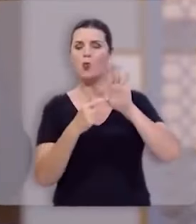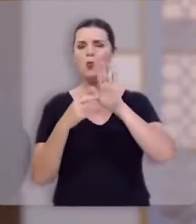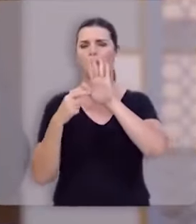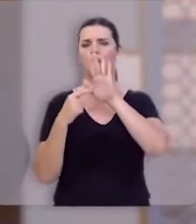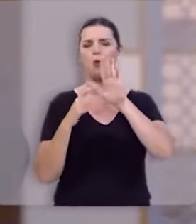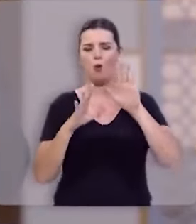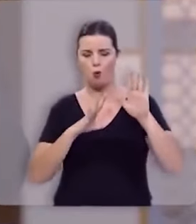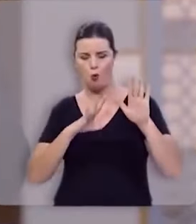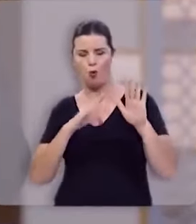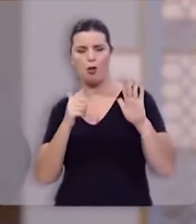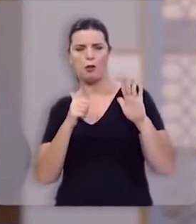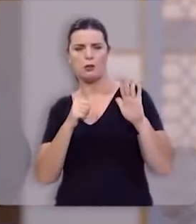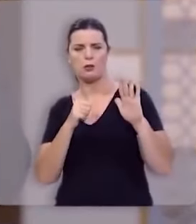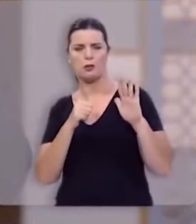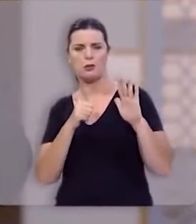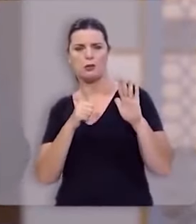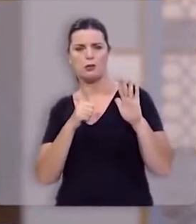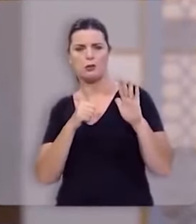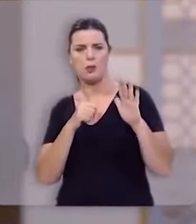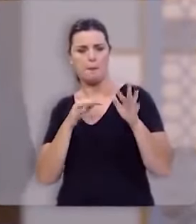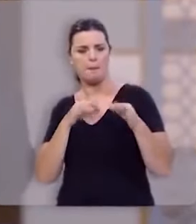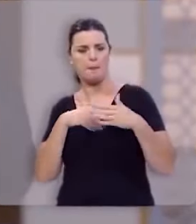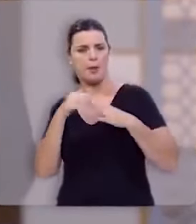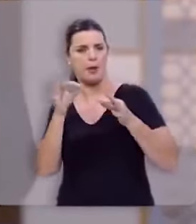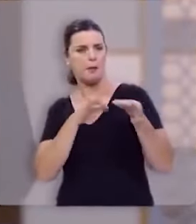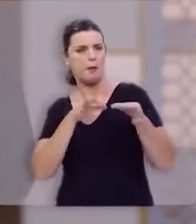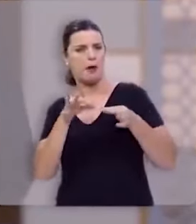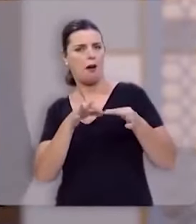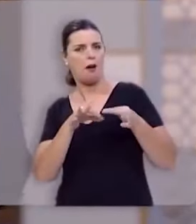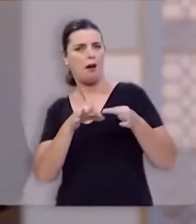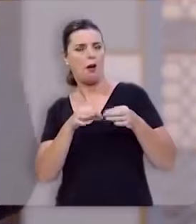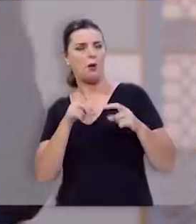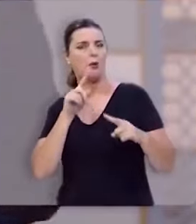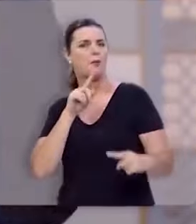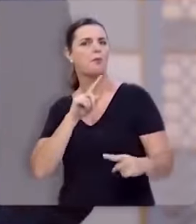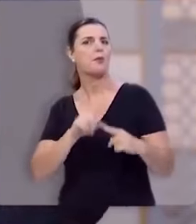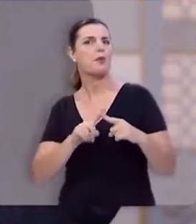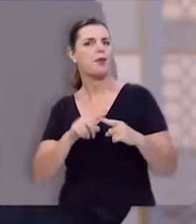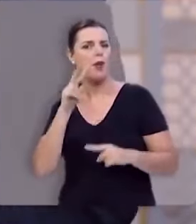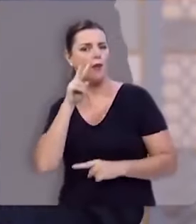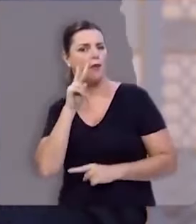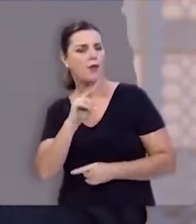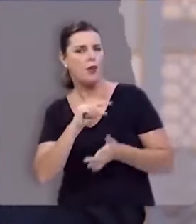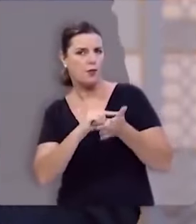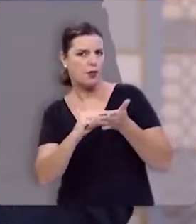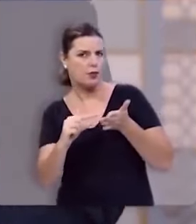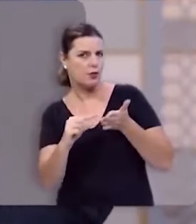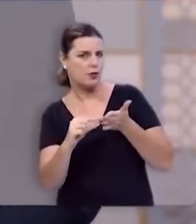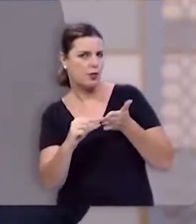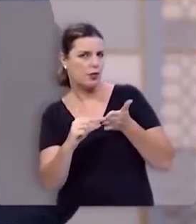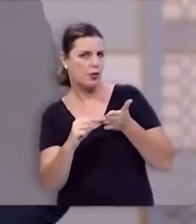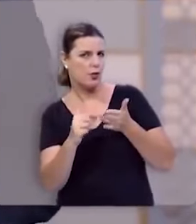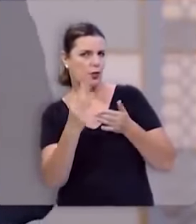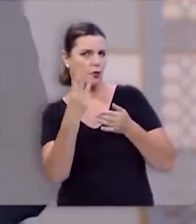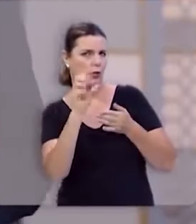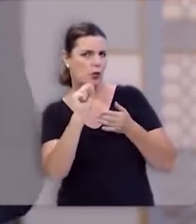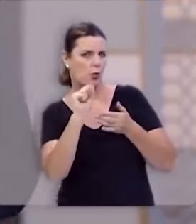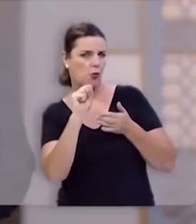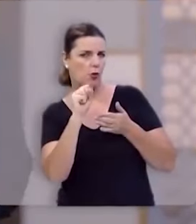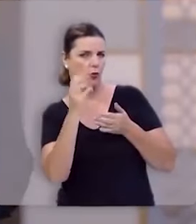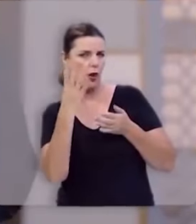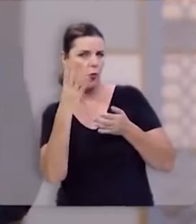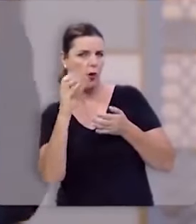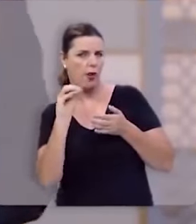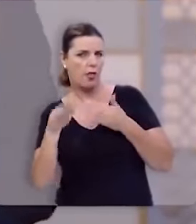demonstrar coragem e preparo porque veja você nos versos 38 a